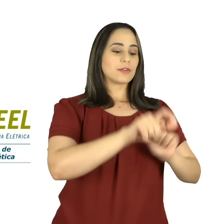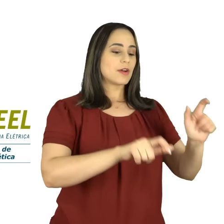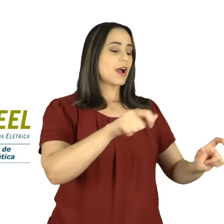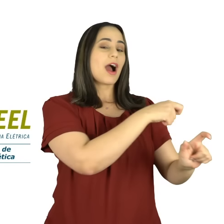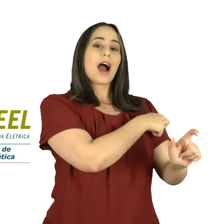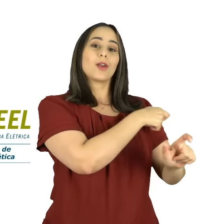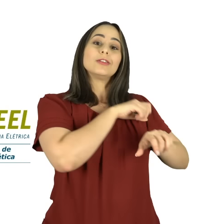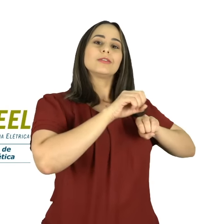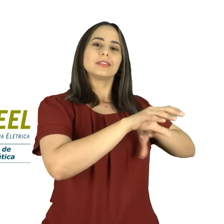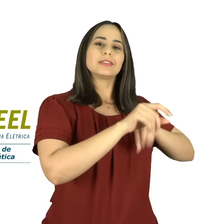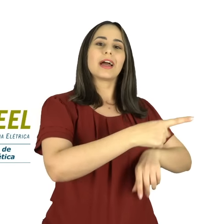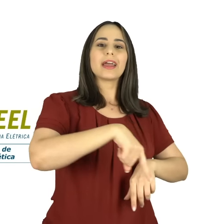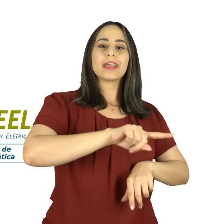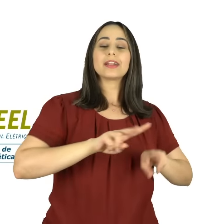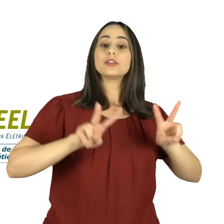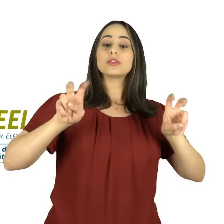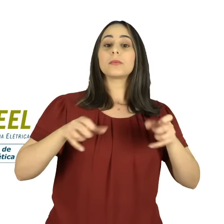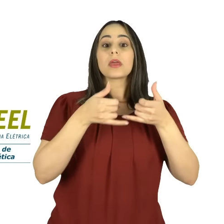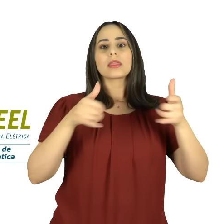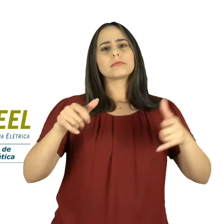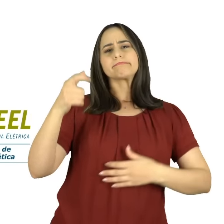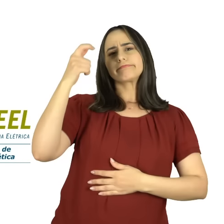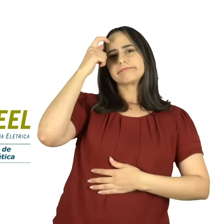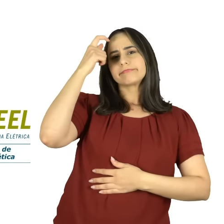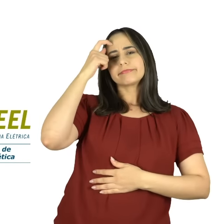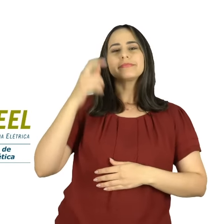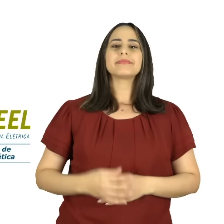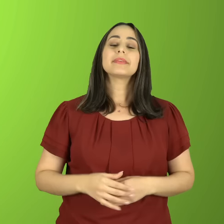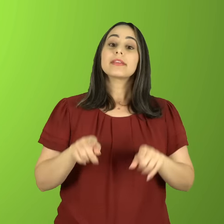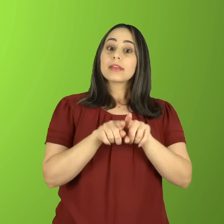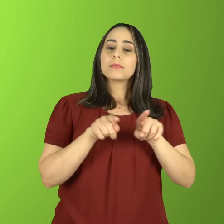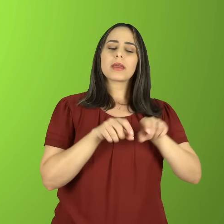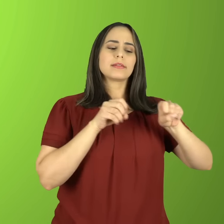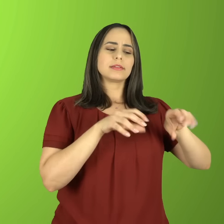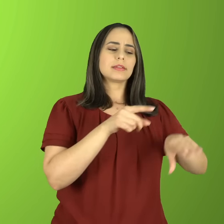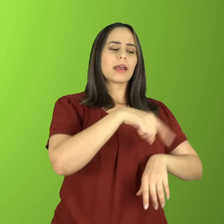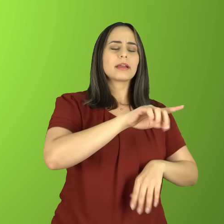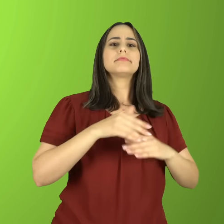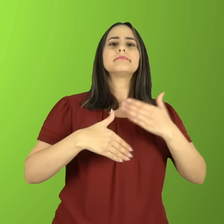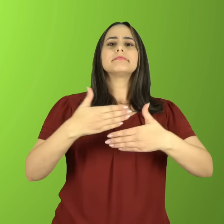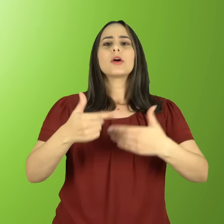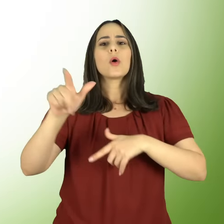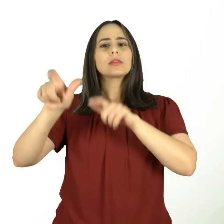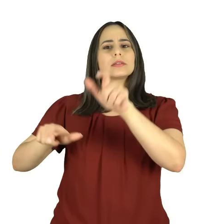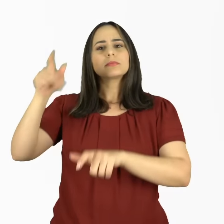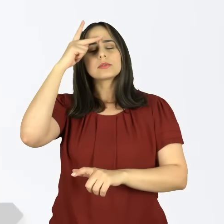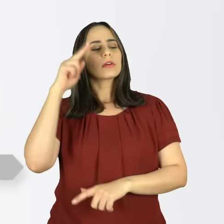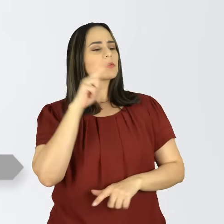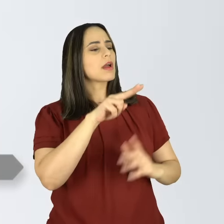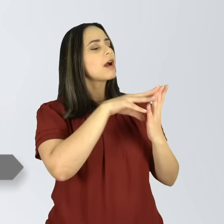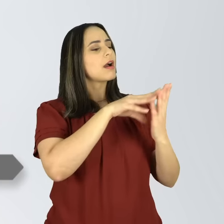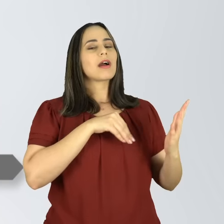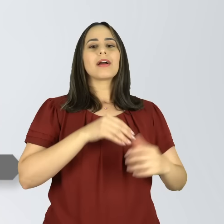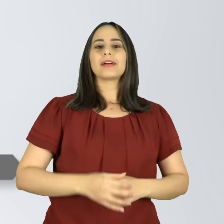estimular os alunos quanto ao uso racional e eficiente da energia elétrica e torná-los multiplicadores desse comportamento. Em